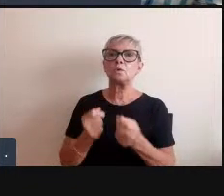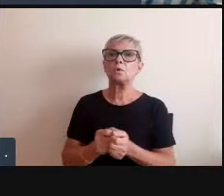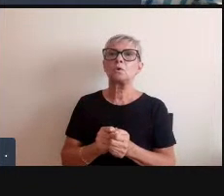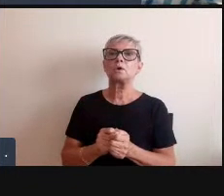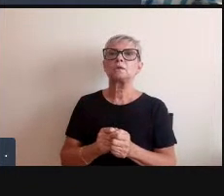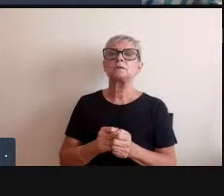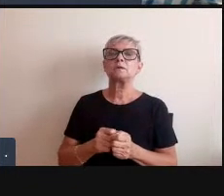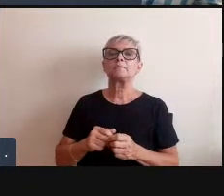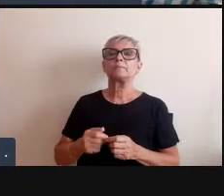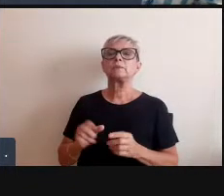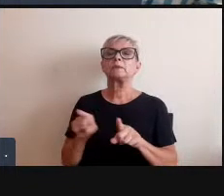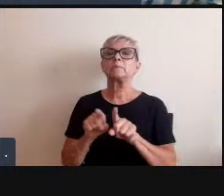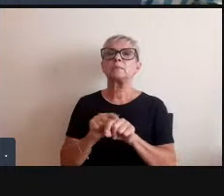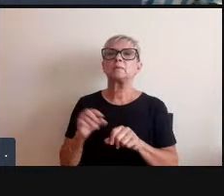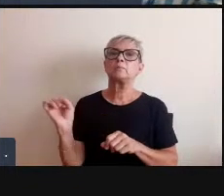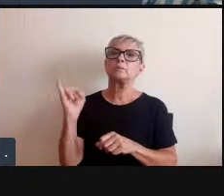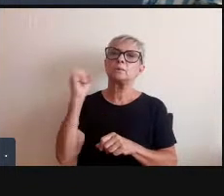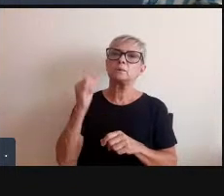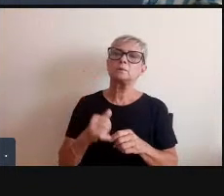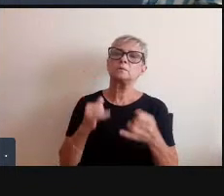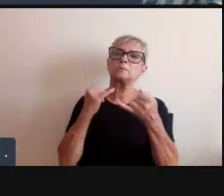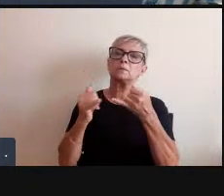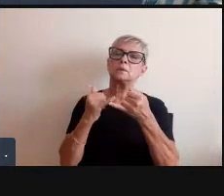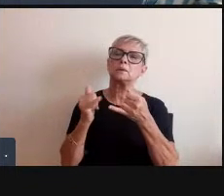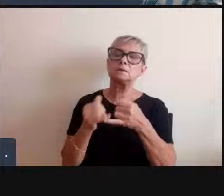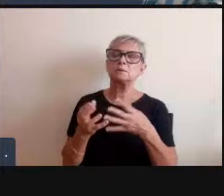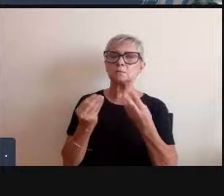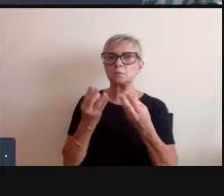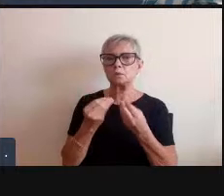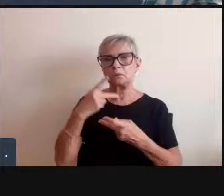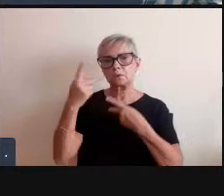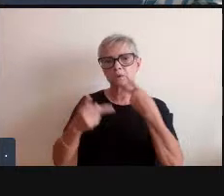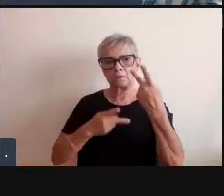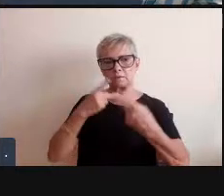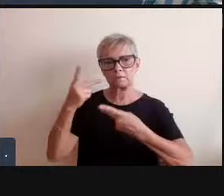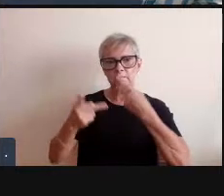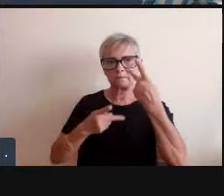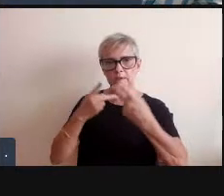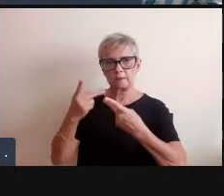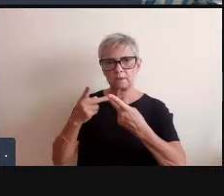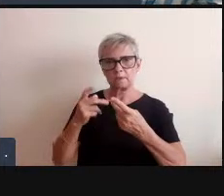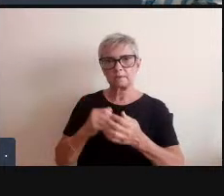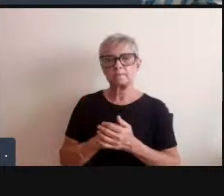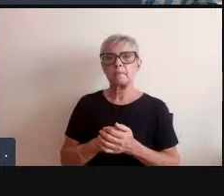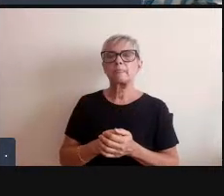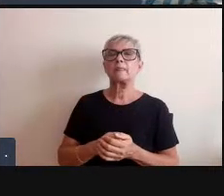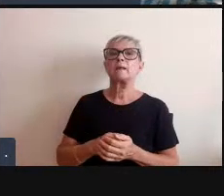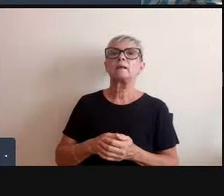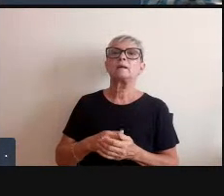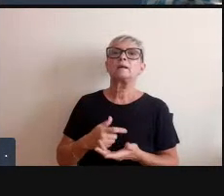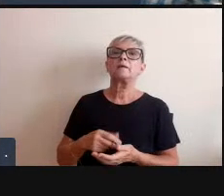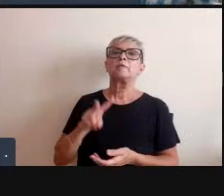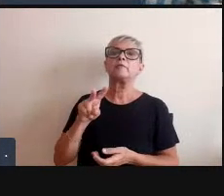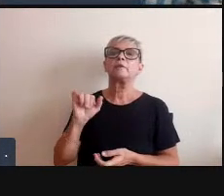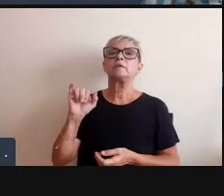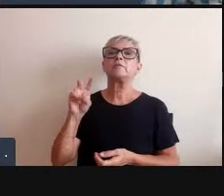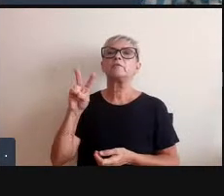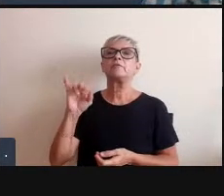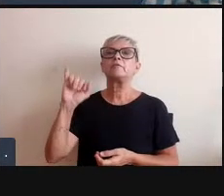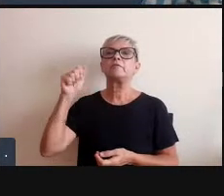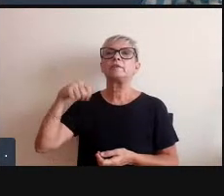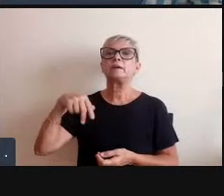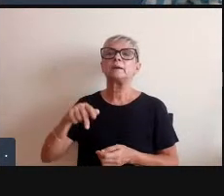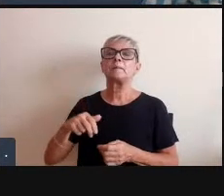importância que parece muito com a fala da personagem Vivian Maia que nós